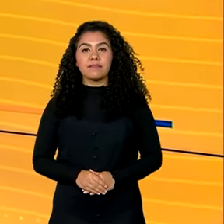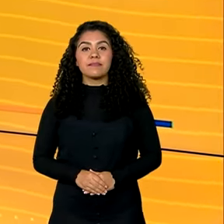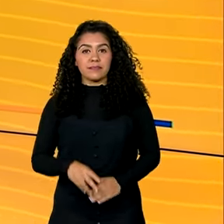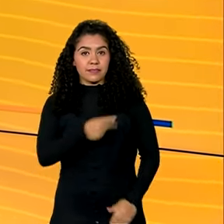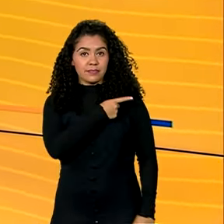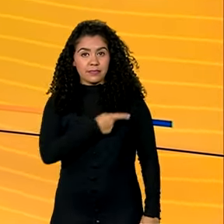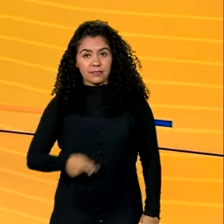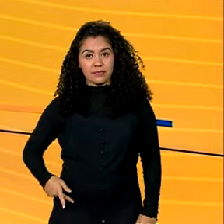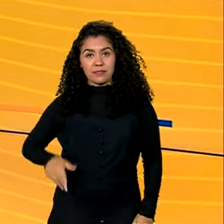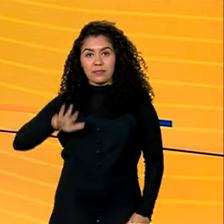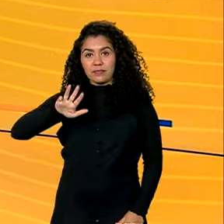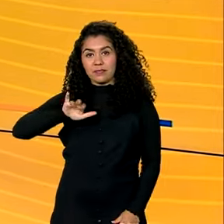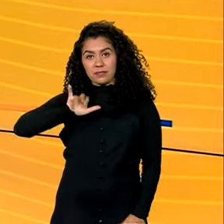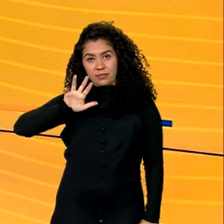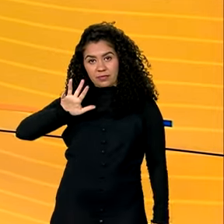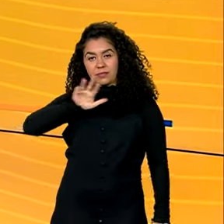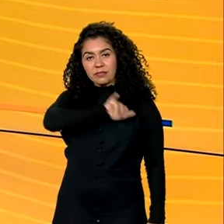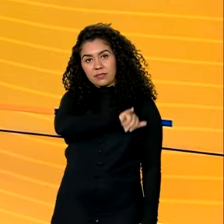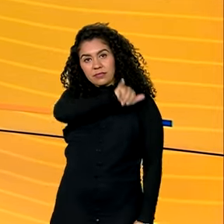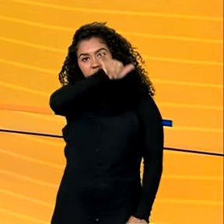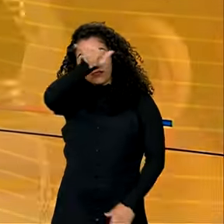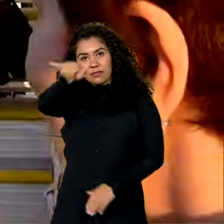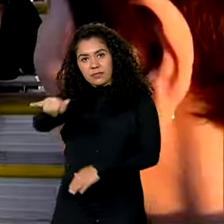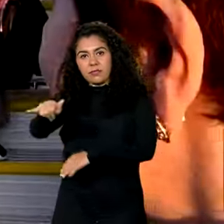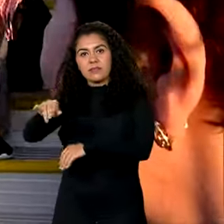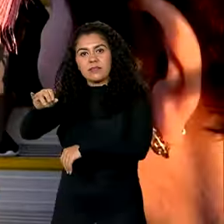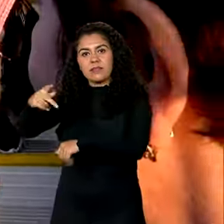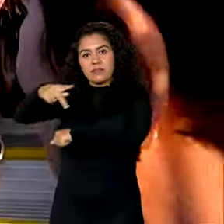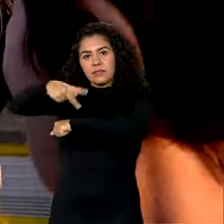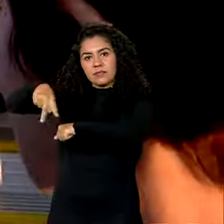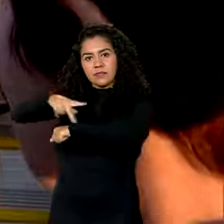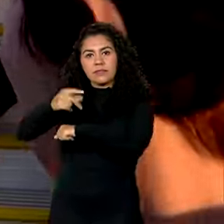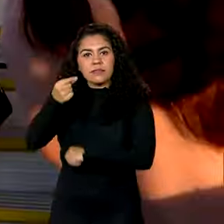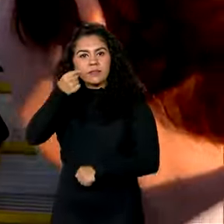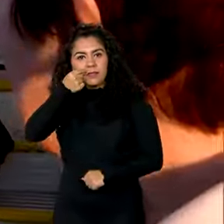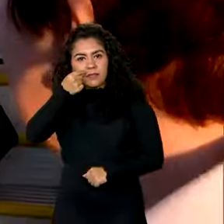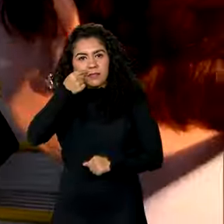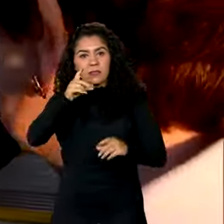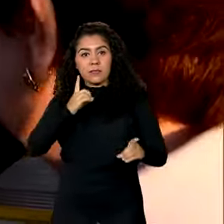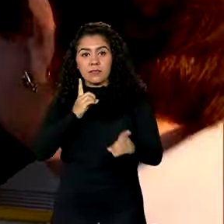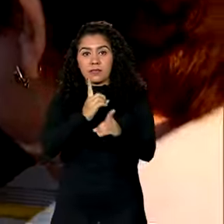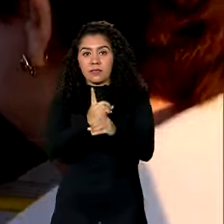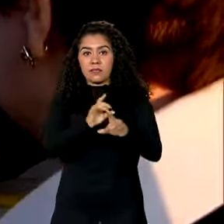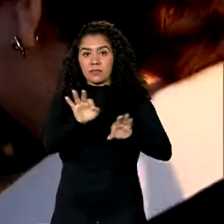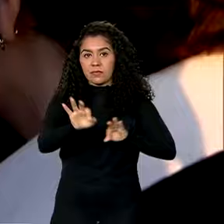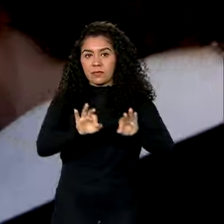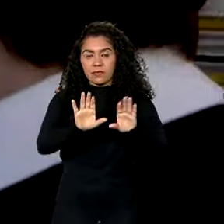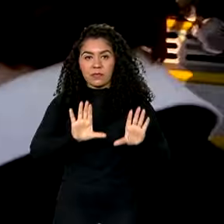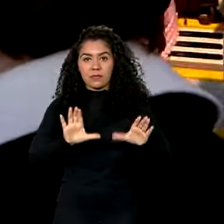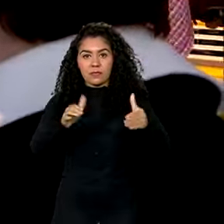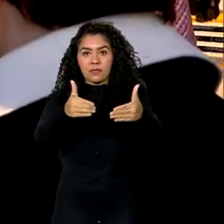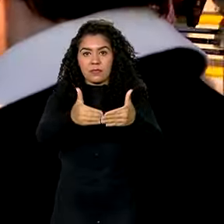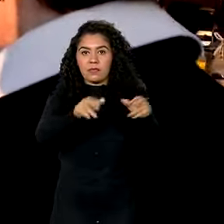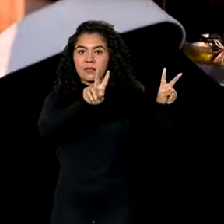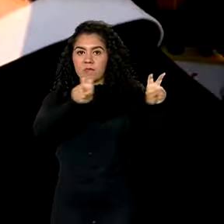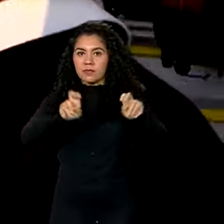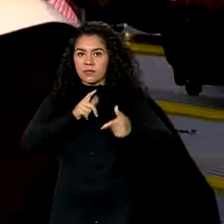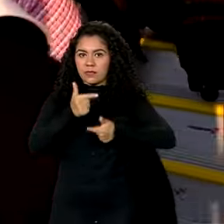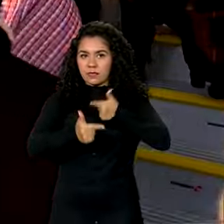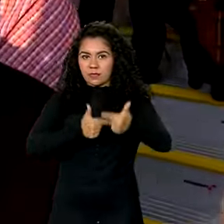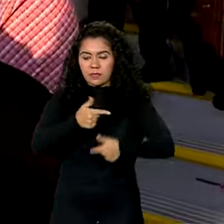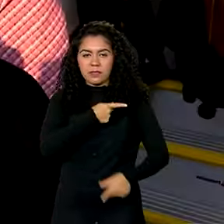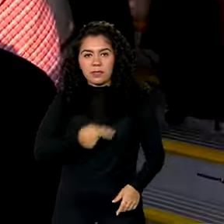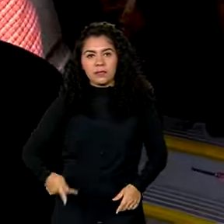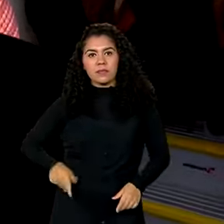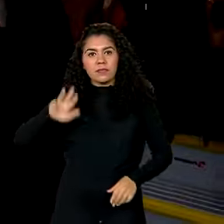O presidente Lula já está em Genebra, na Suíça, para o encontro da Organização Internacional do Trabalho. Lula vai destacar a